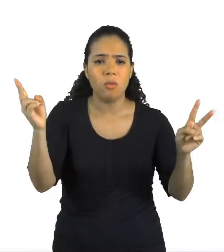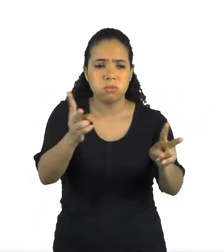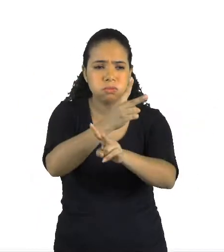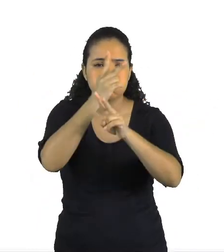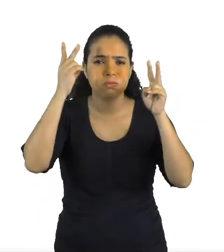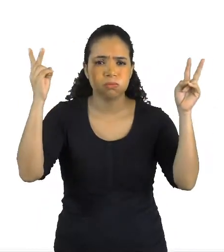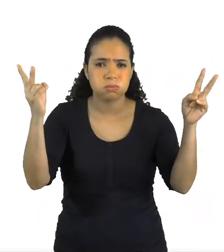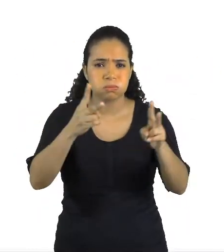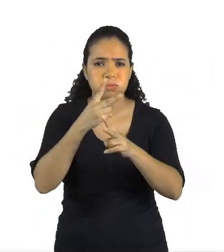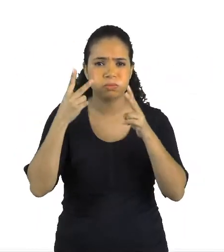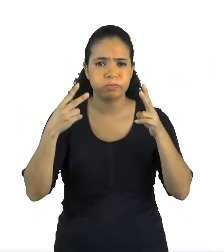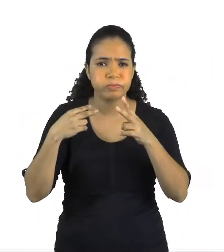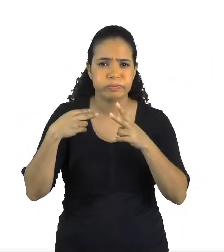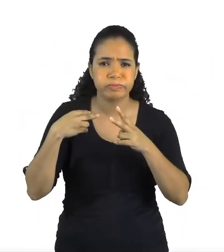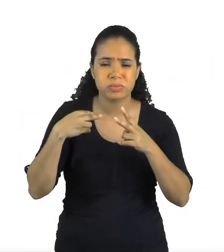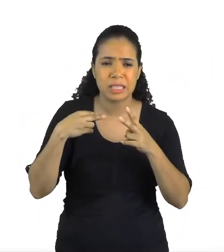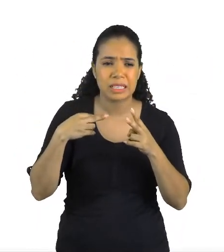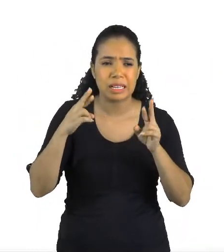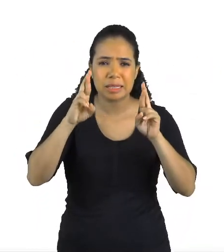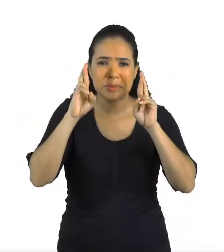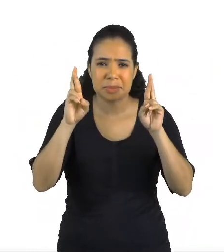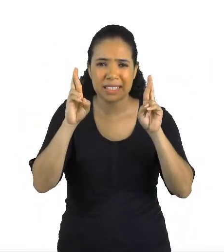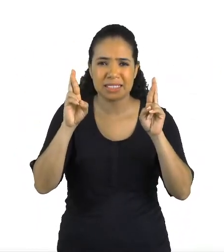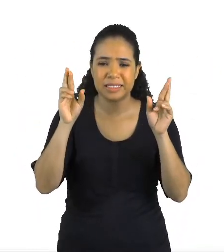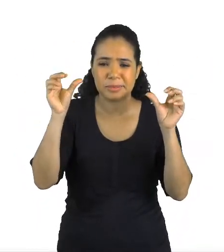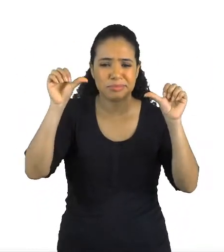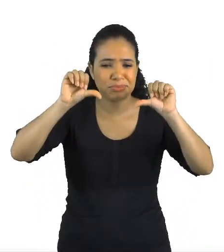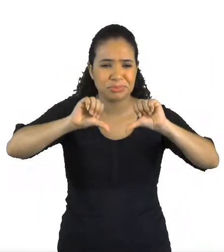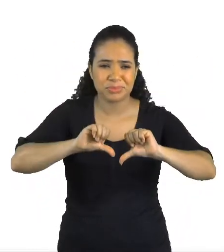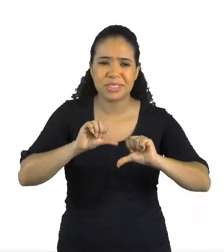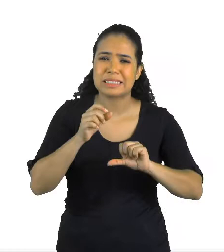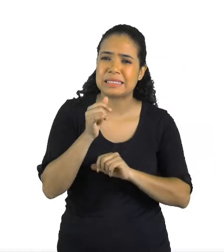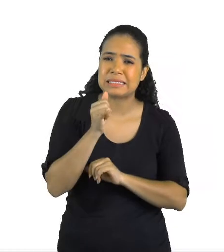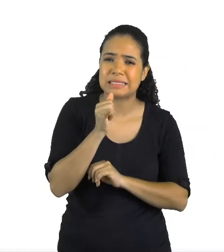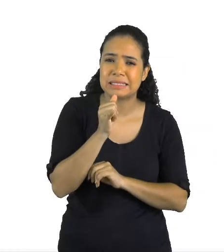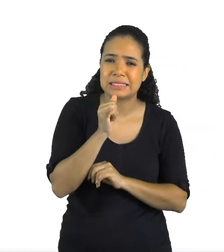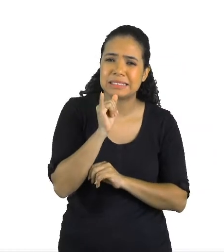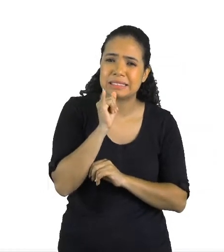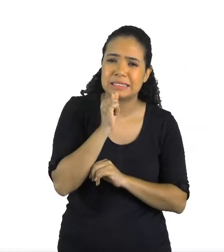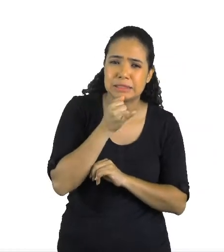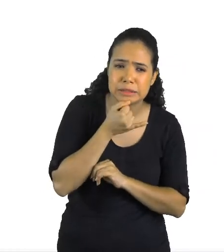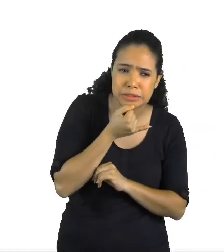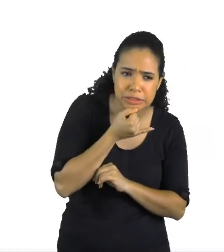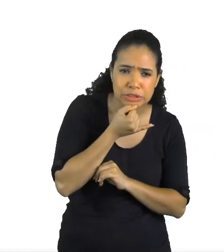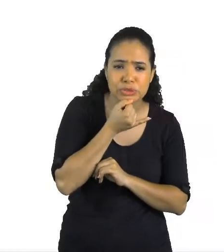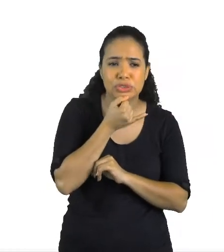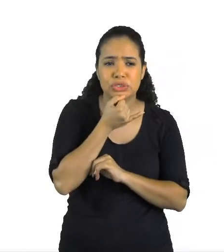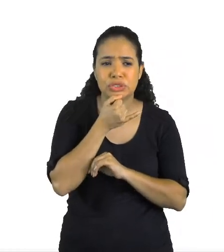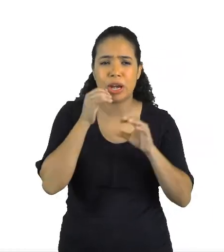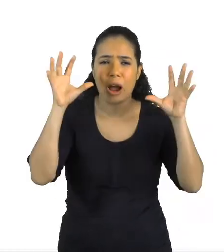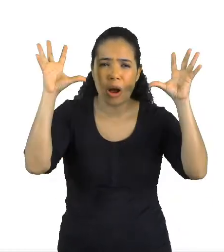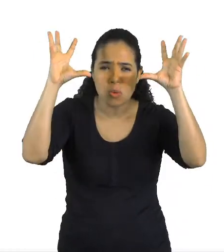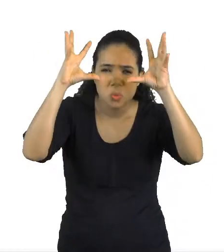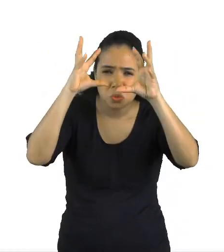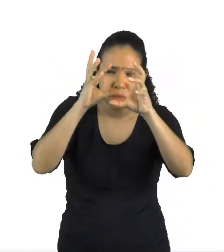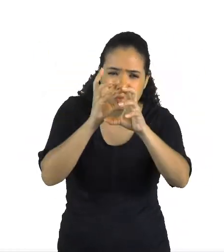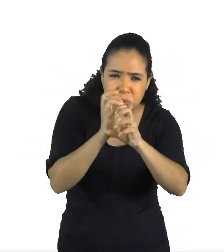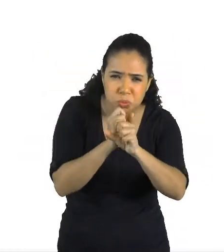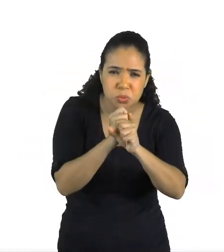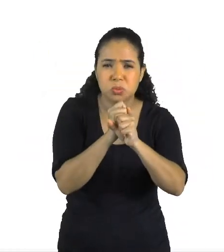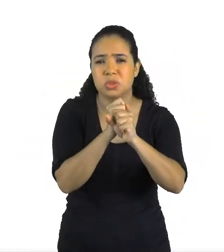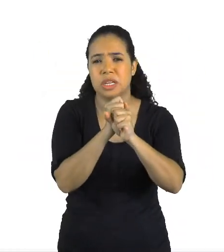cinzas da noite morta. O que que representou esse vento de desesperança soprando cinzas da noite